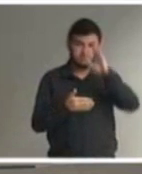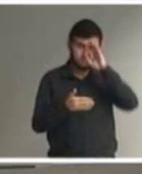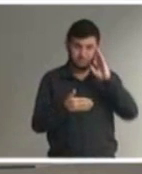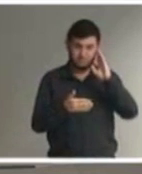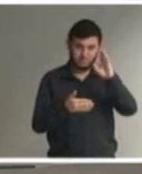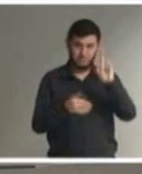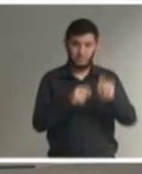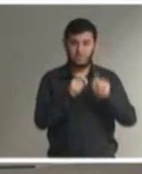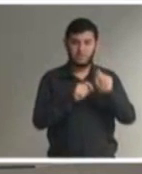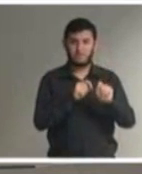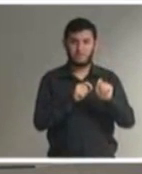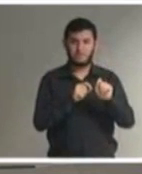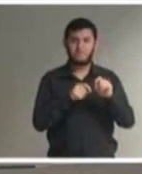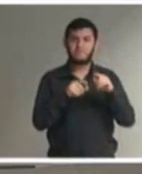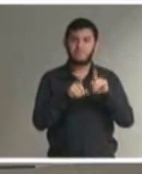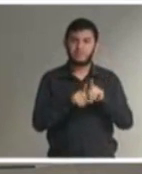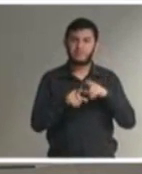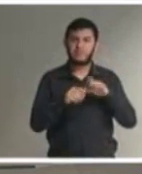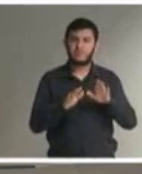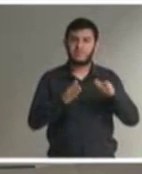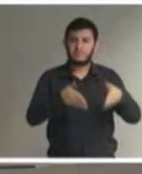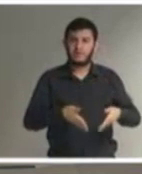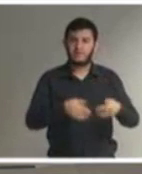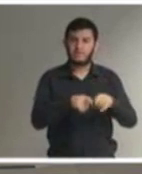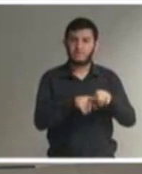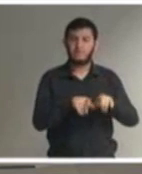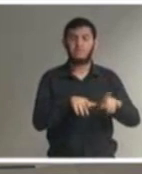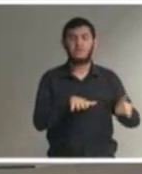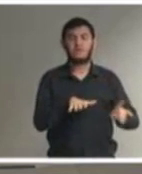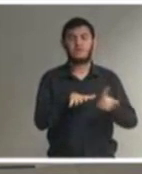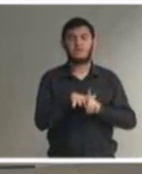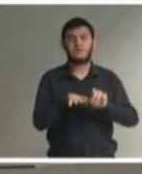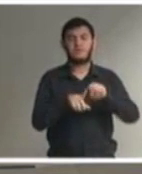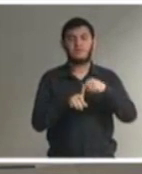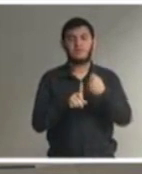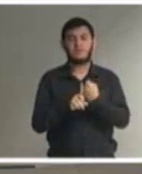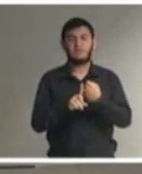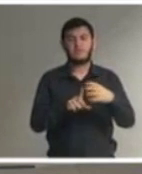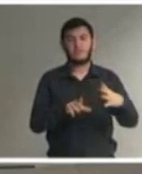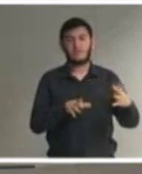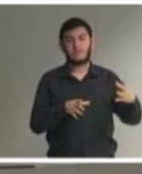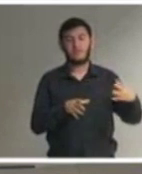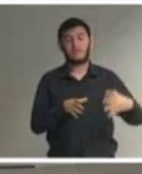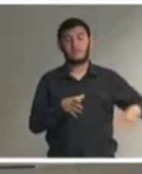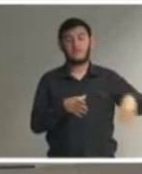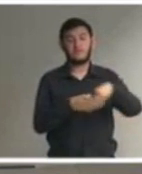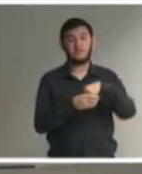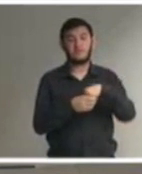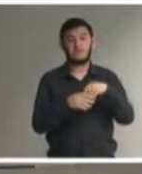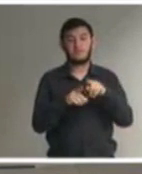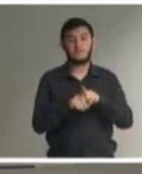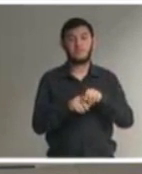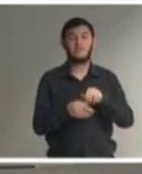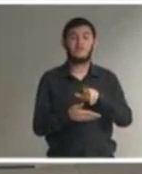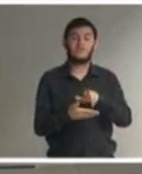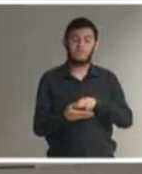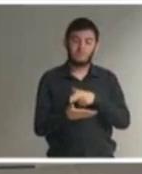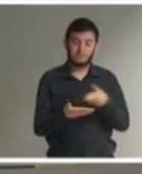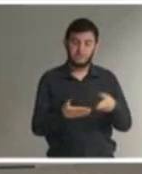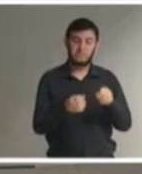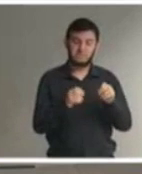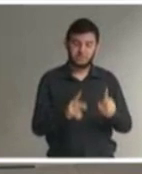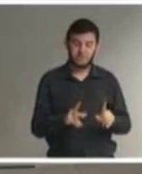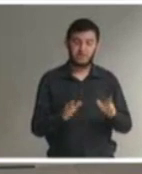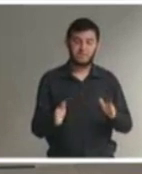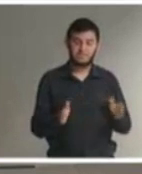a plena e efetiva participação e inclusão na sociedade depois da convenção agora em 2015 foi